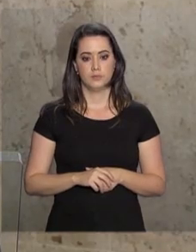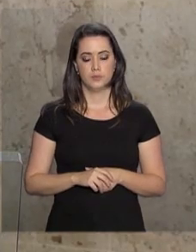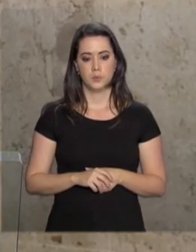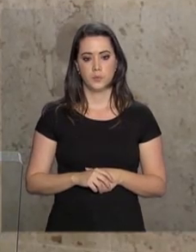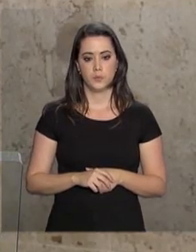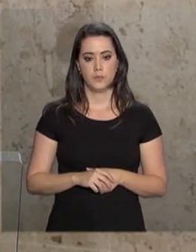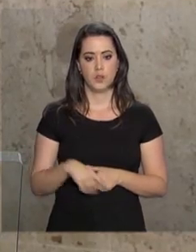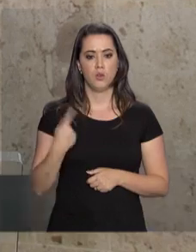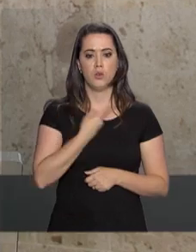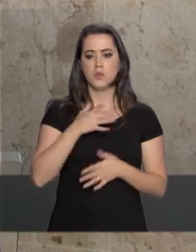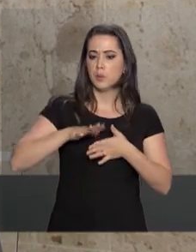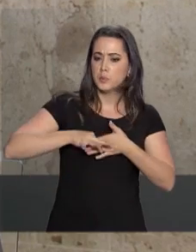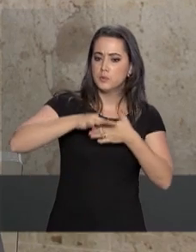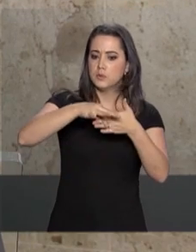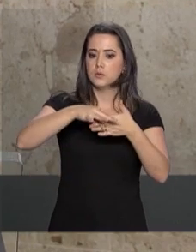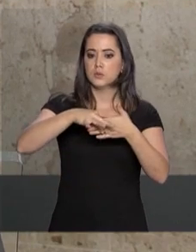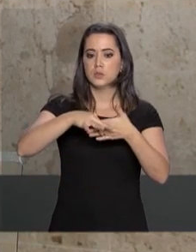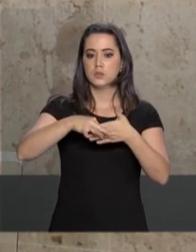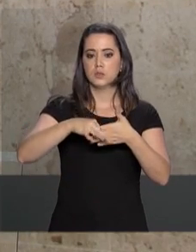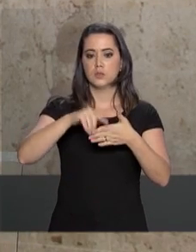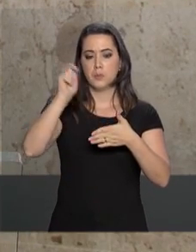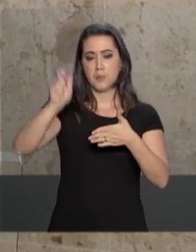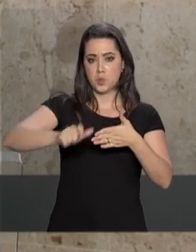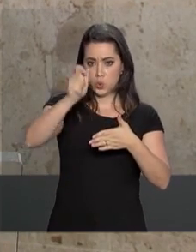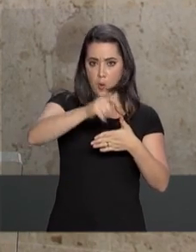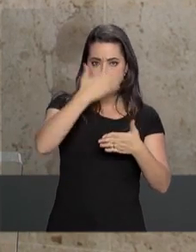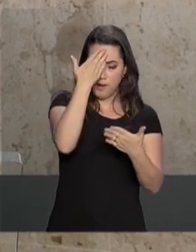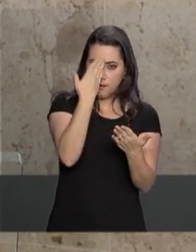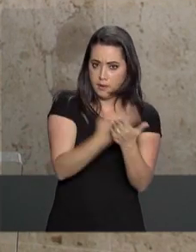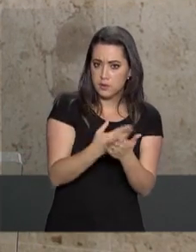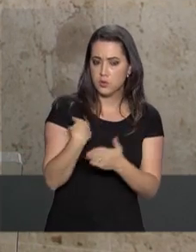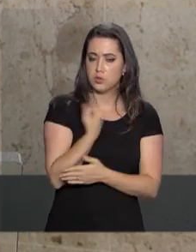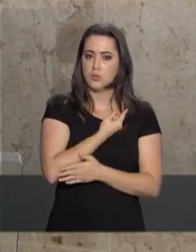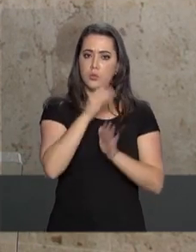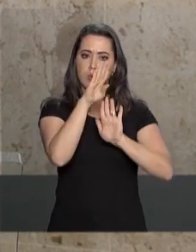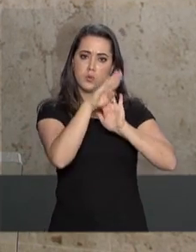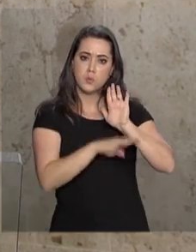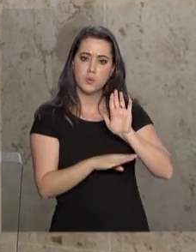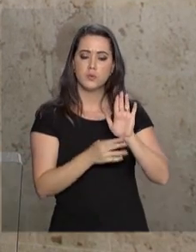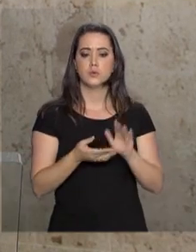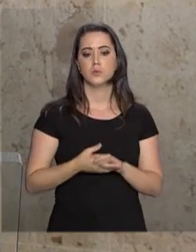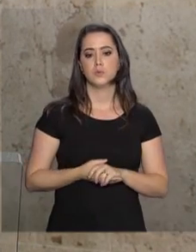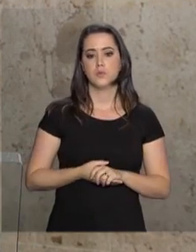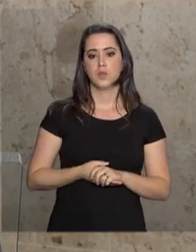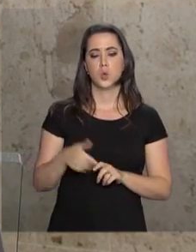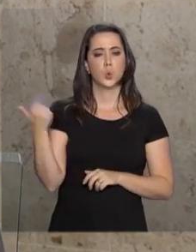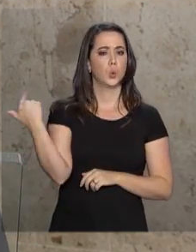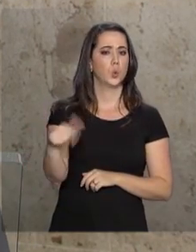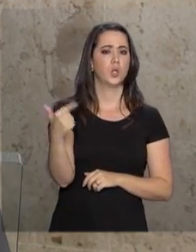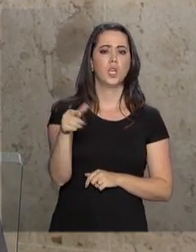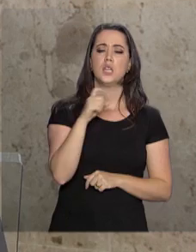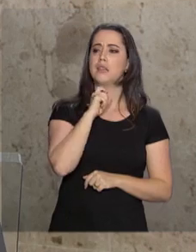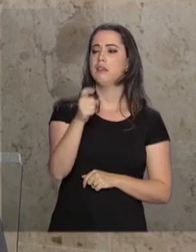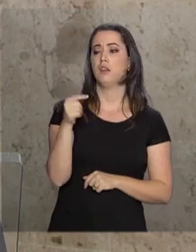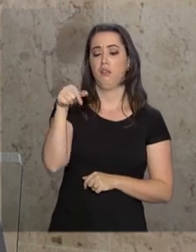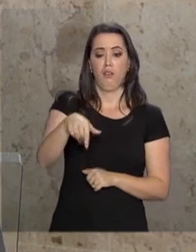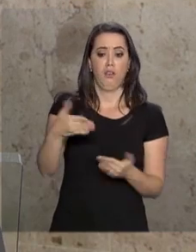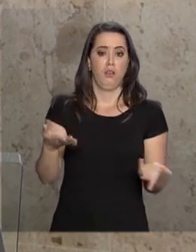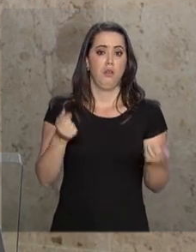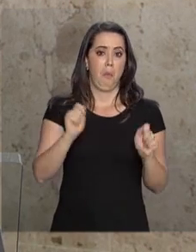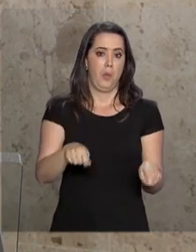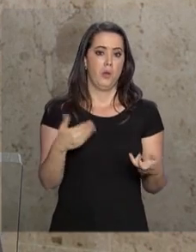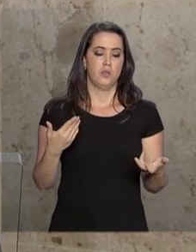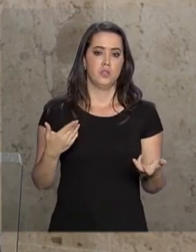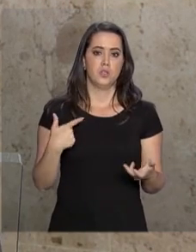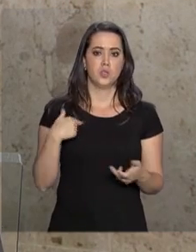Nós vamos governar com aqueles que acreditam no nosso projeto, sem ter ninguém aqui que possa